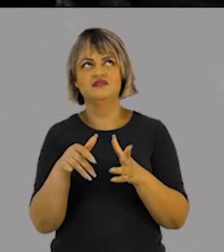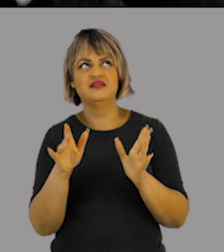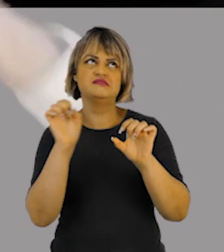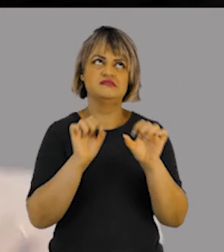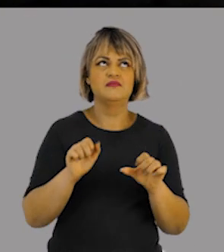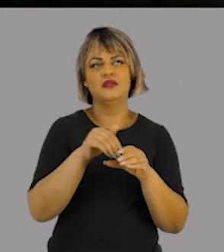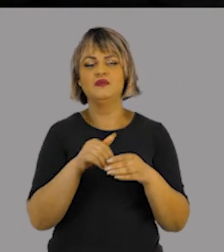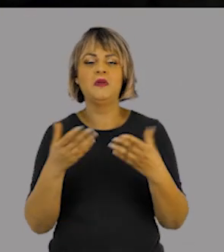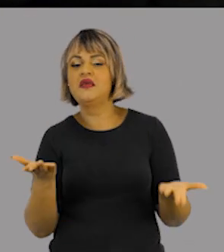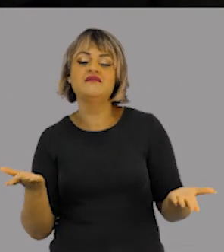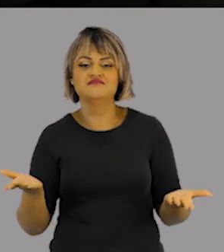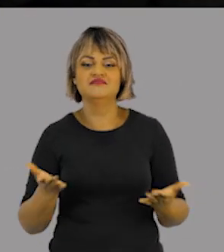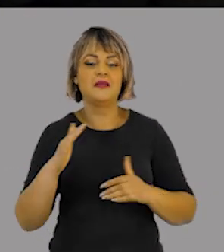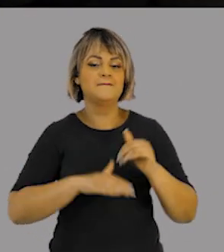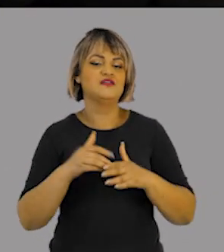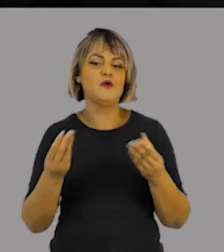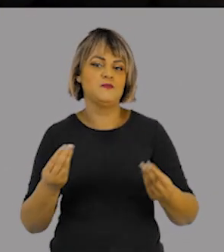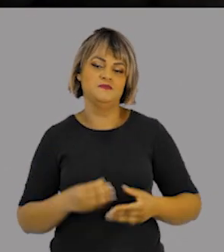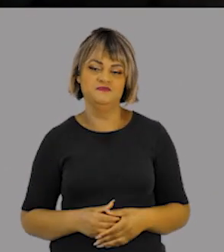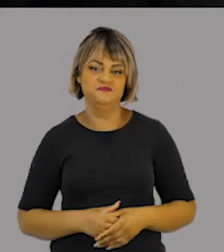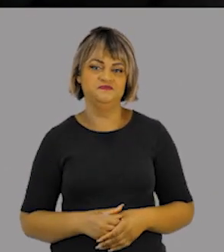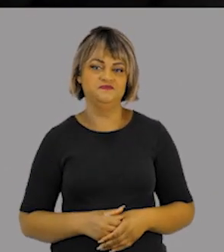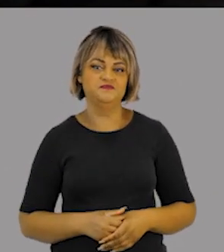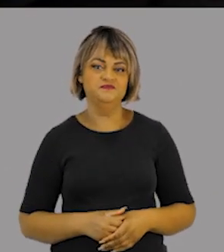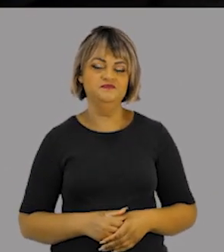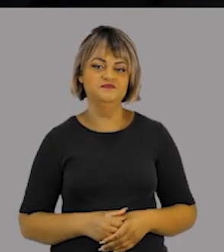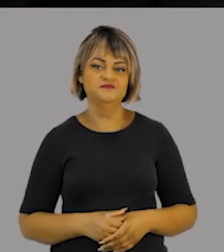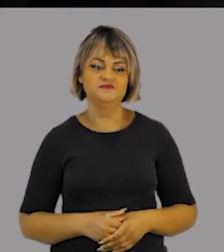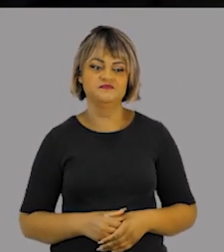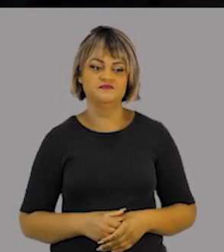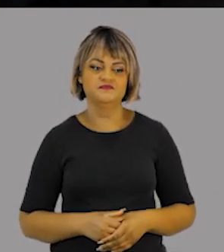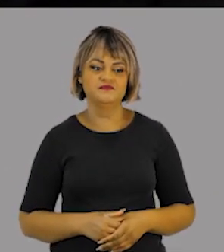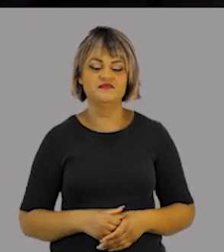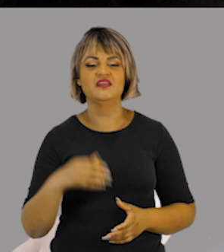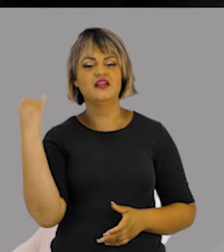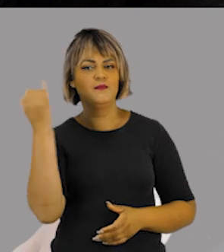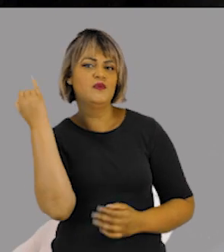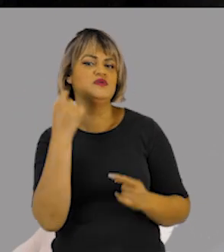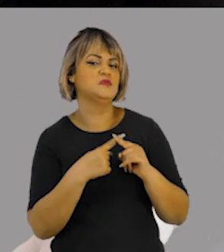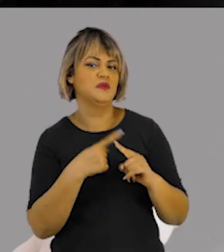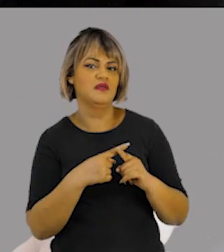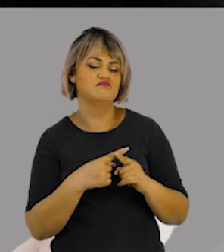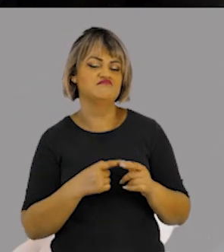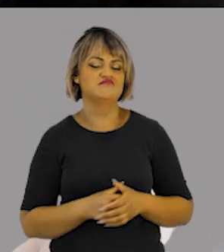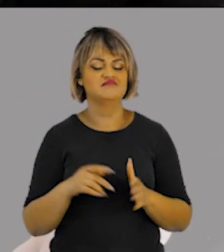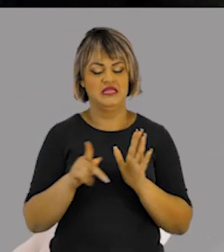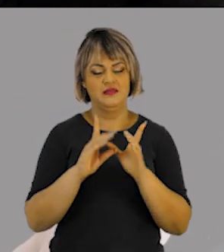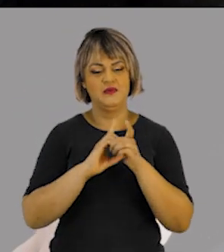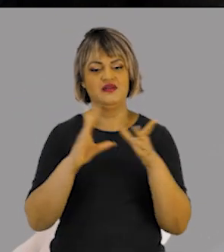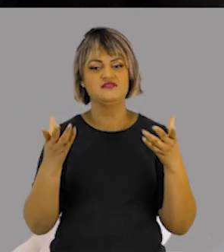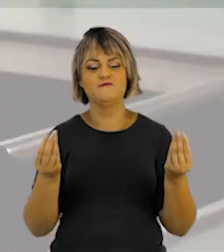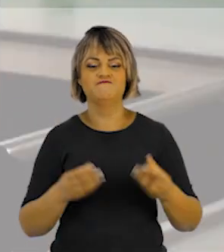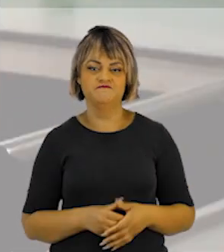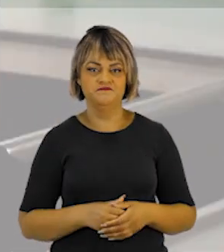fala muito do sistema eleitoral. Como ele é composto, esse sistema? Qual a importância dele para